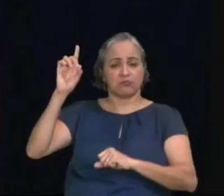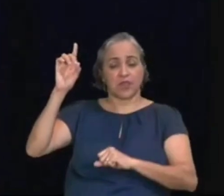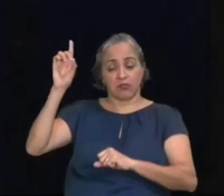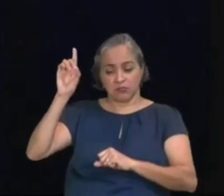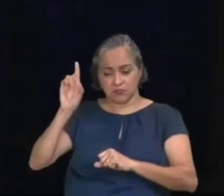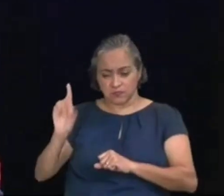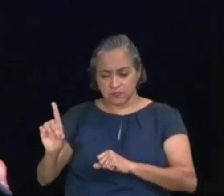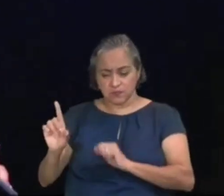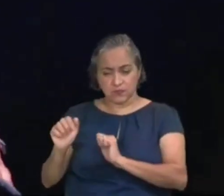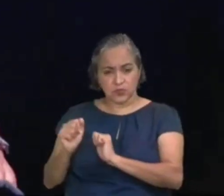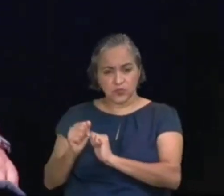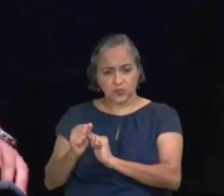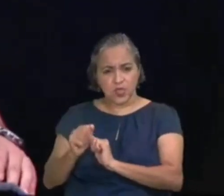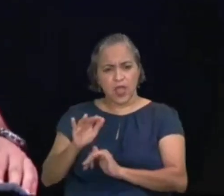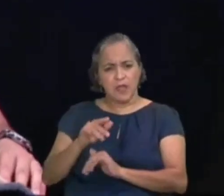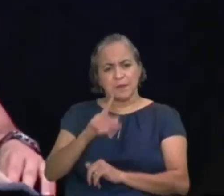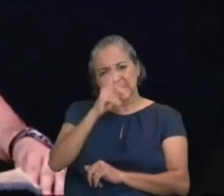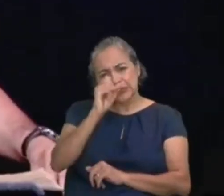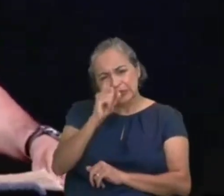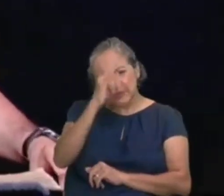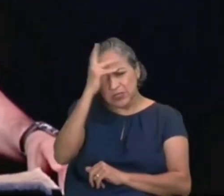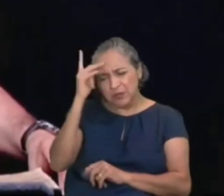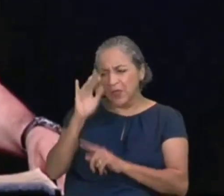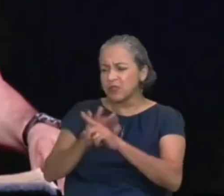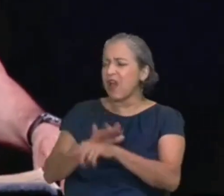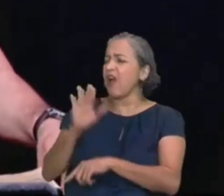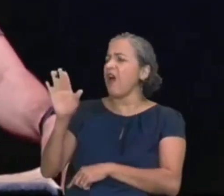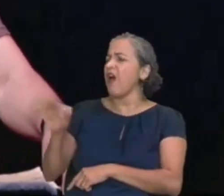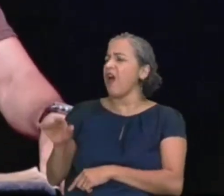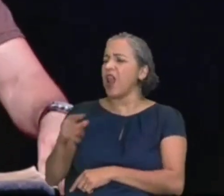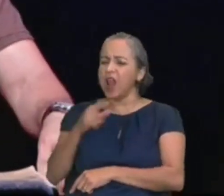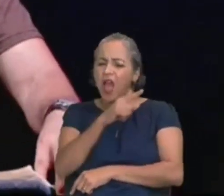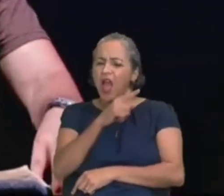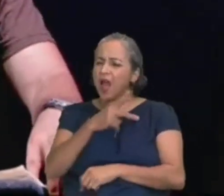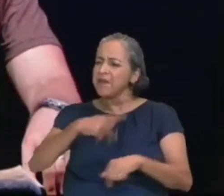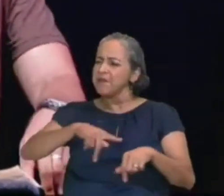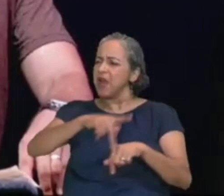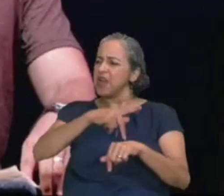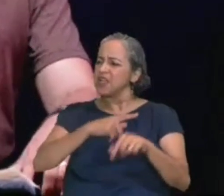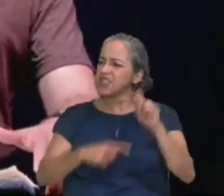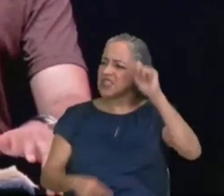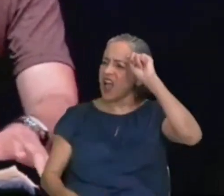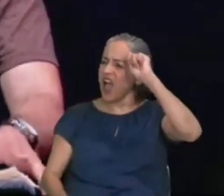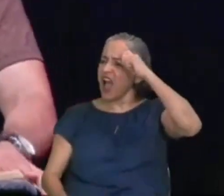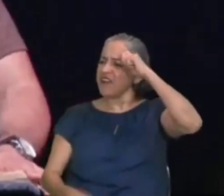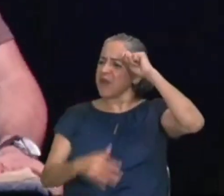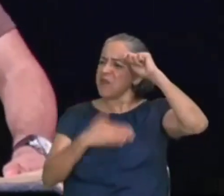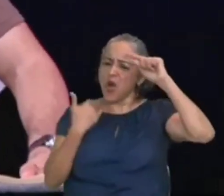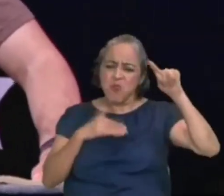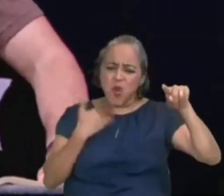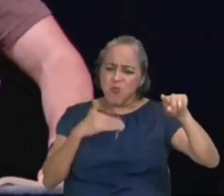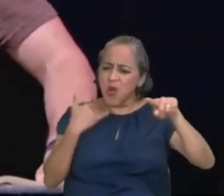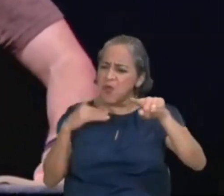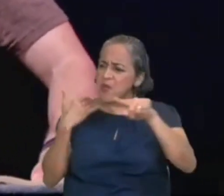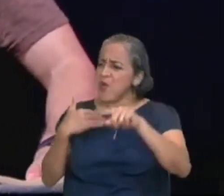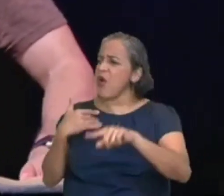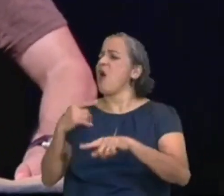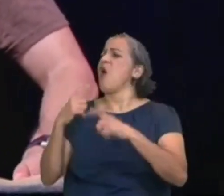e se um dia perguntarem, onde estava Deus, quando as crianças da África morreram, você diz, Ele estava na cruz,